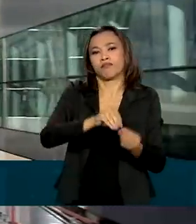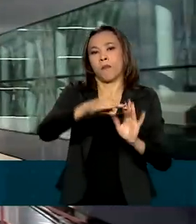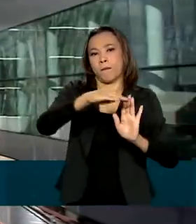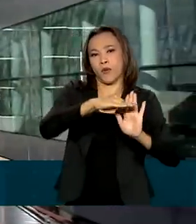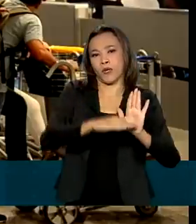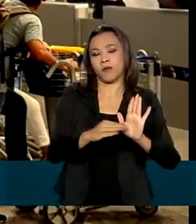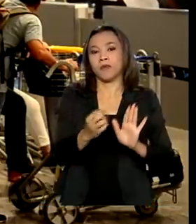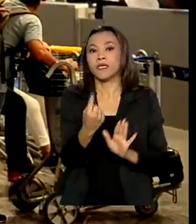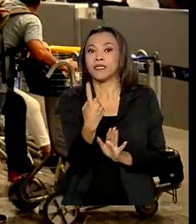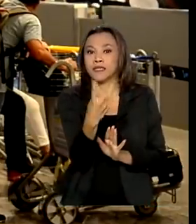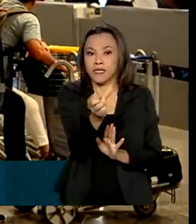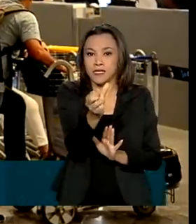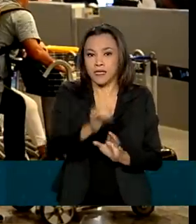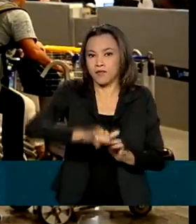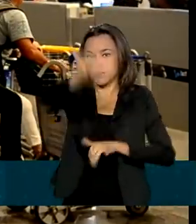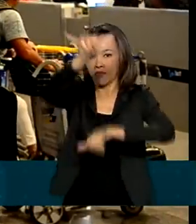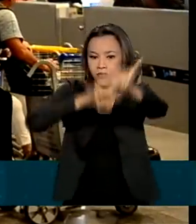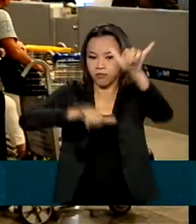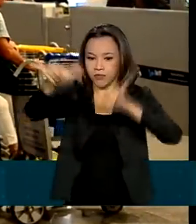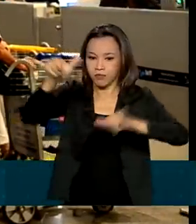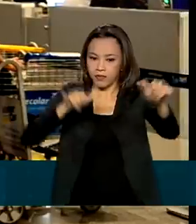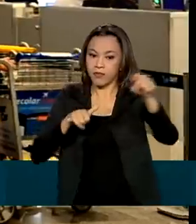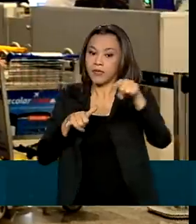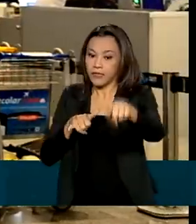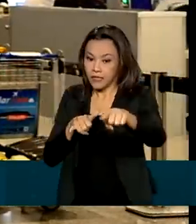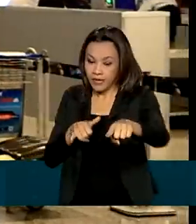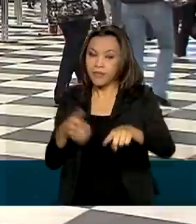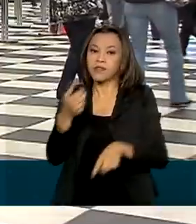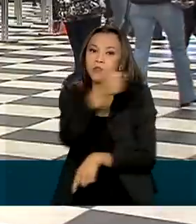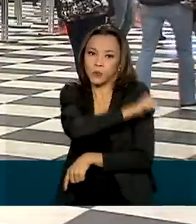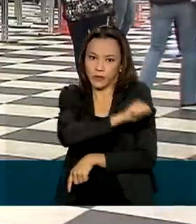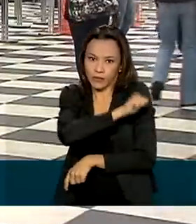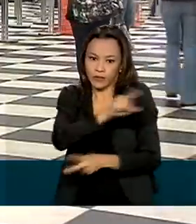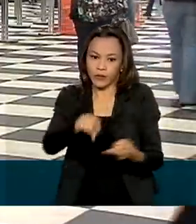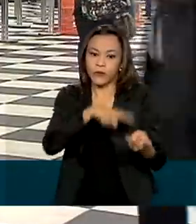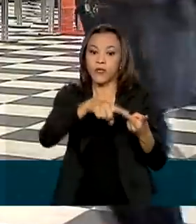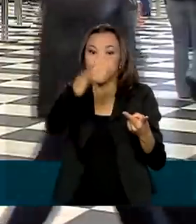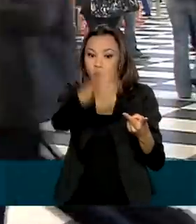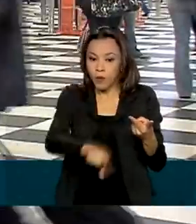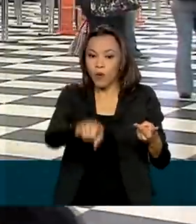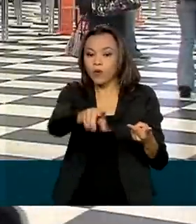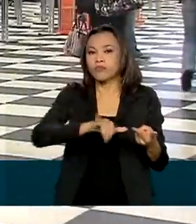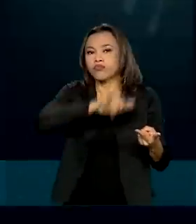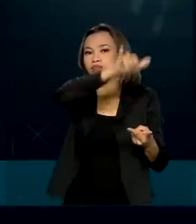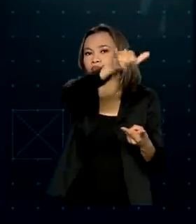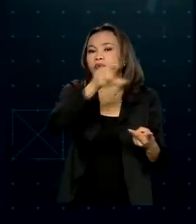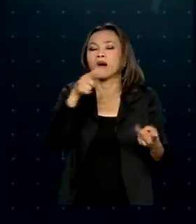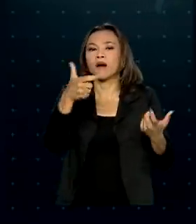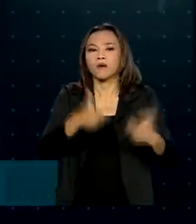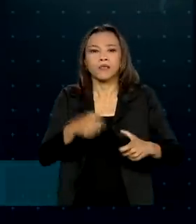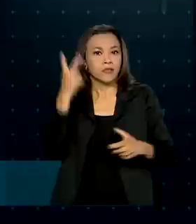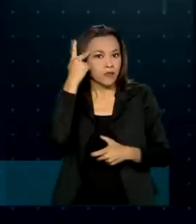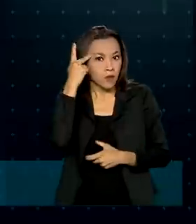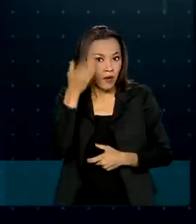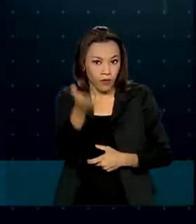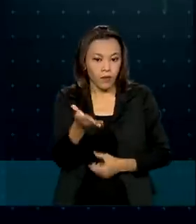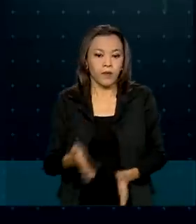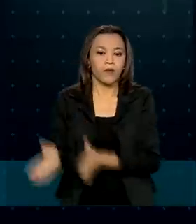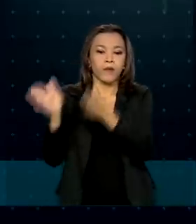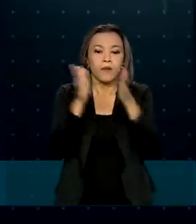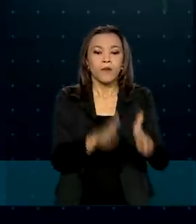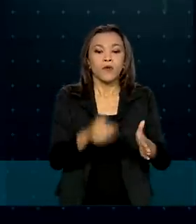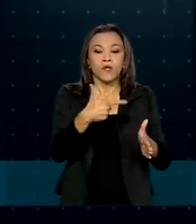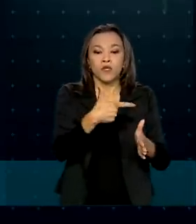16 aeroportos, entre eles o de Santos Dumont, no Rio de Janeiro, e o de Congonhas, em São Paulo. Para o ano de 2021,